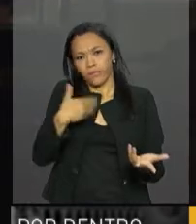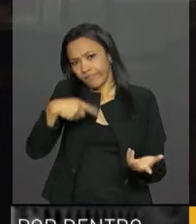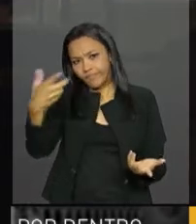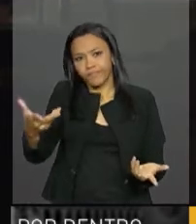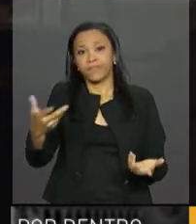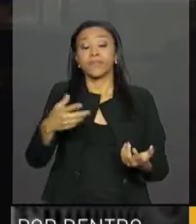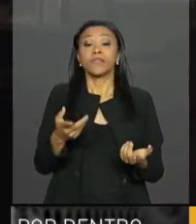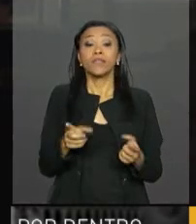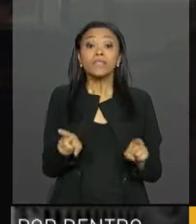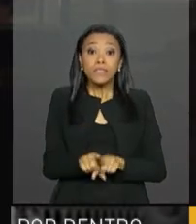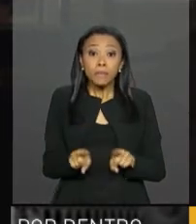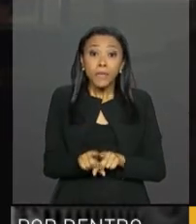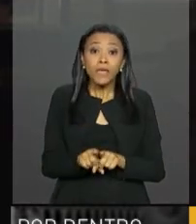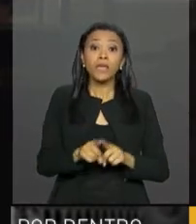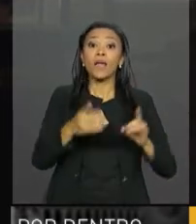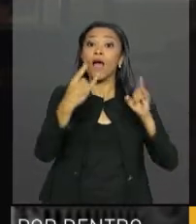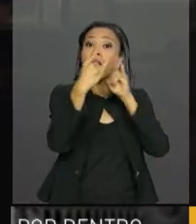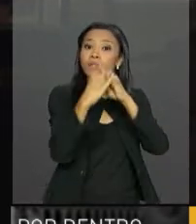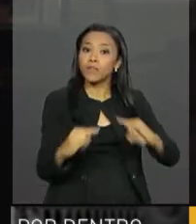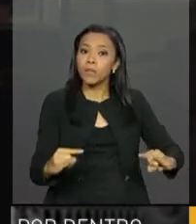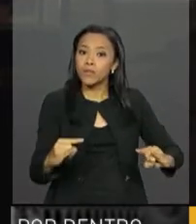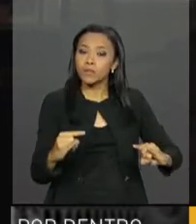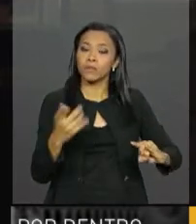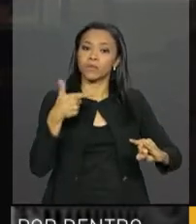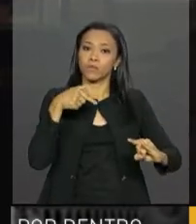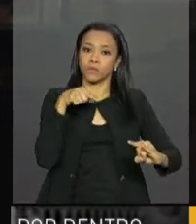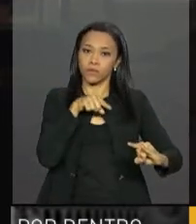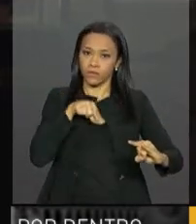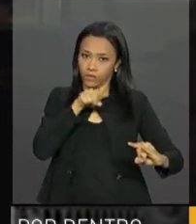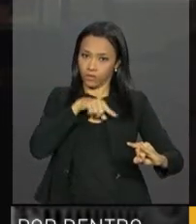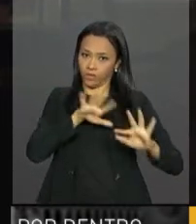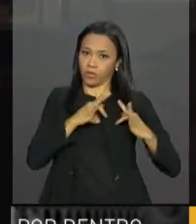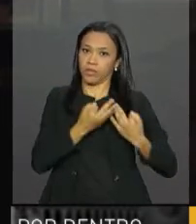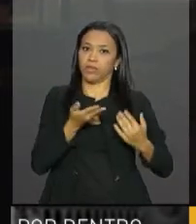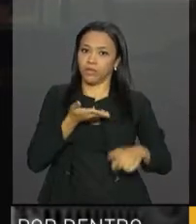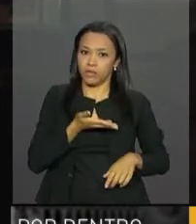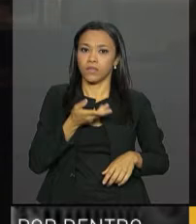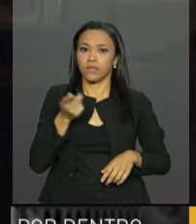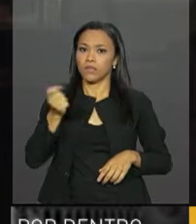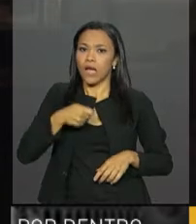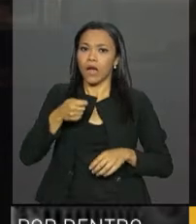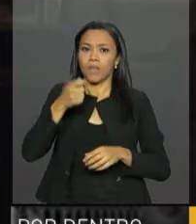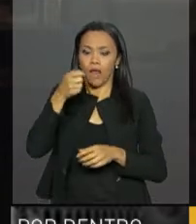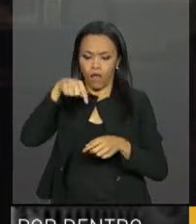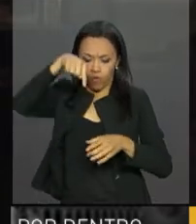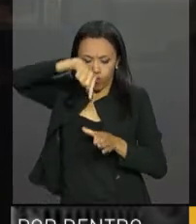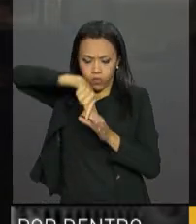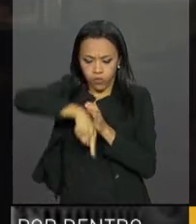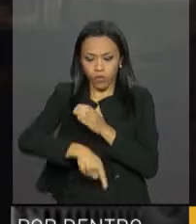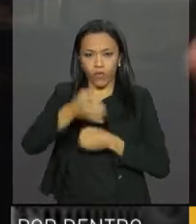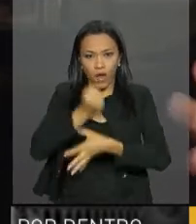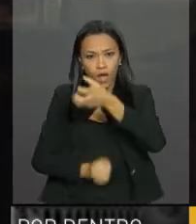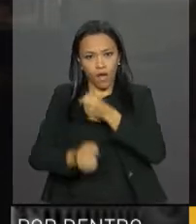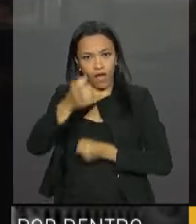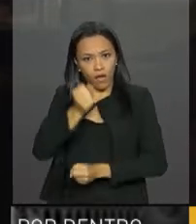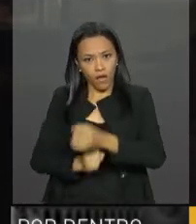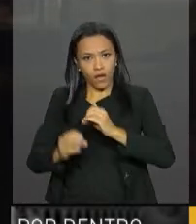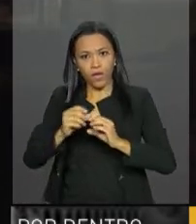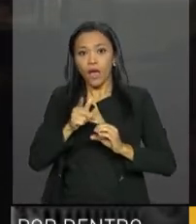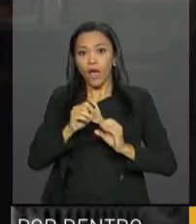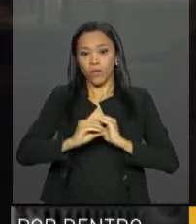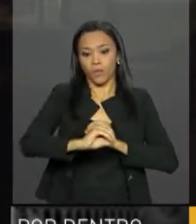E também, nos assentamentos, vai ser possível perfurar poço e botar a rede d'água para as